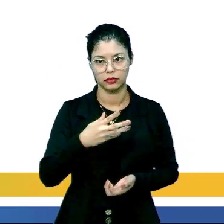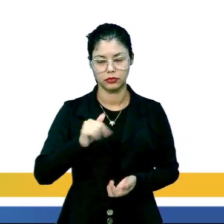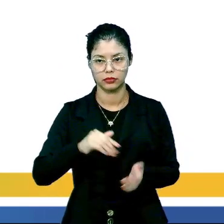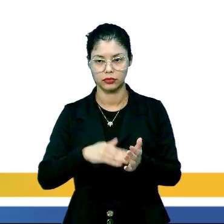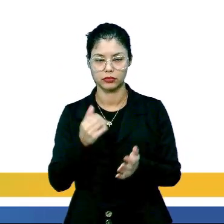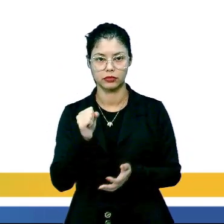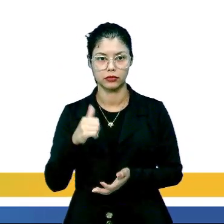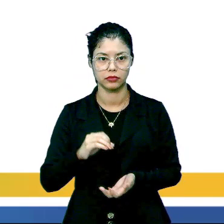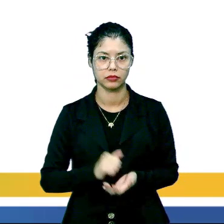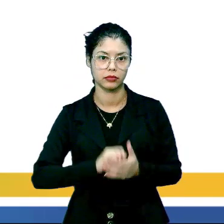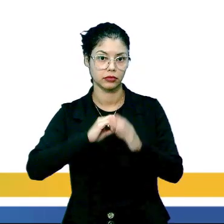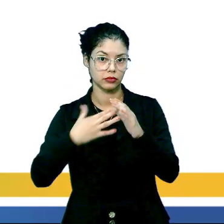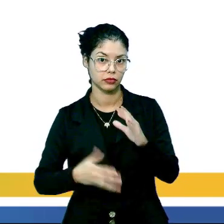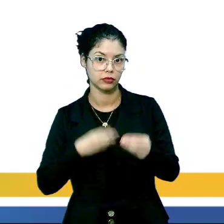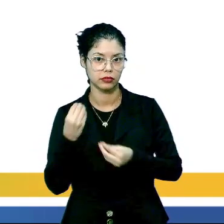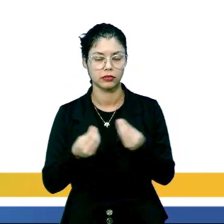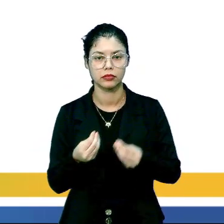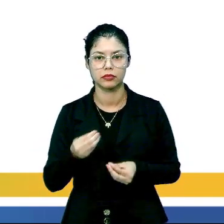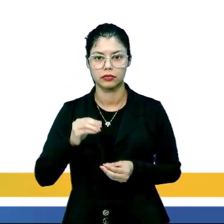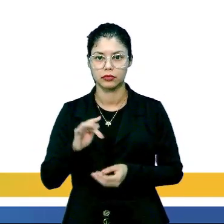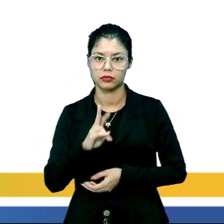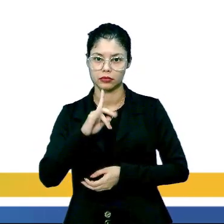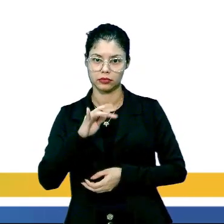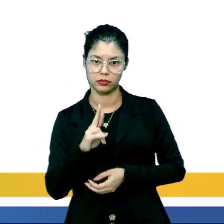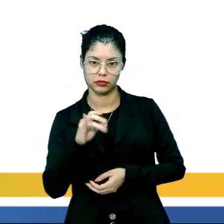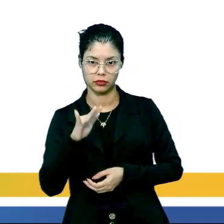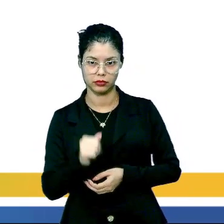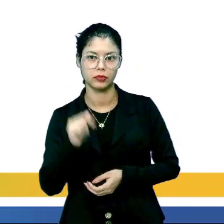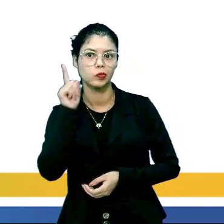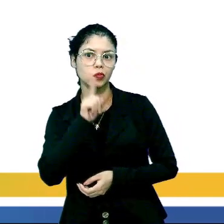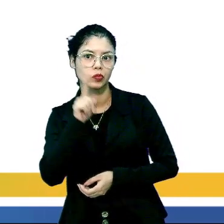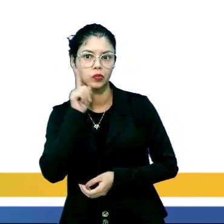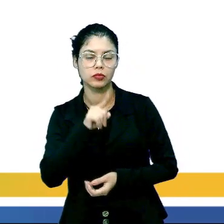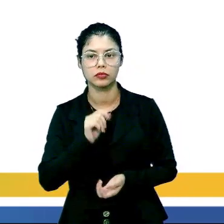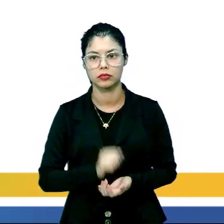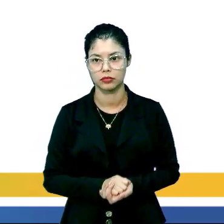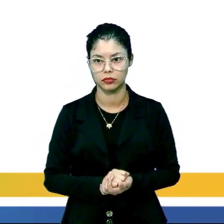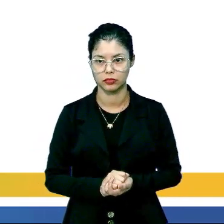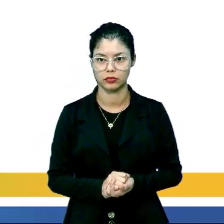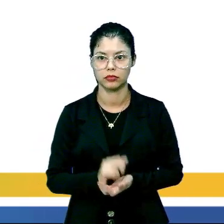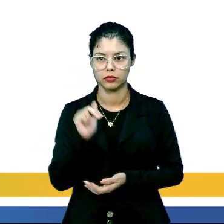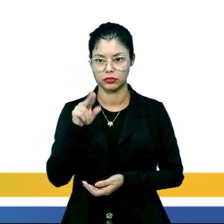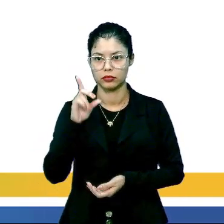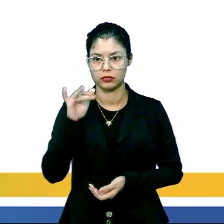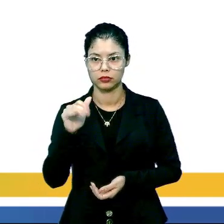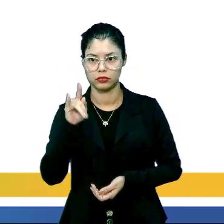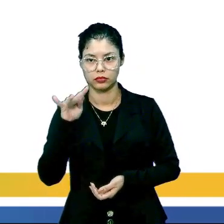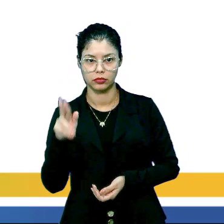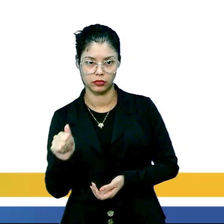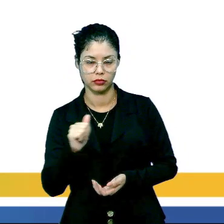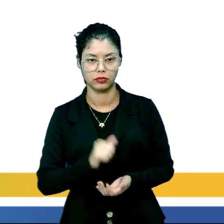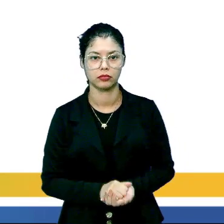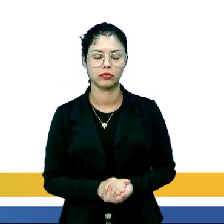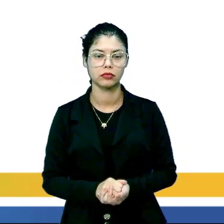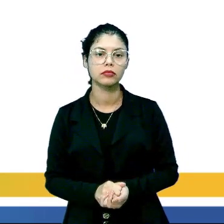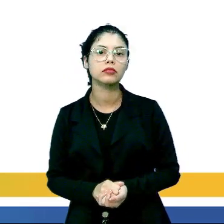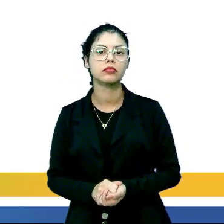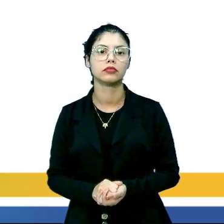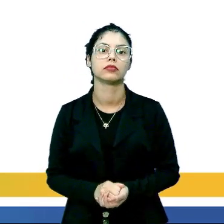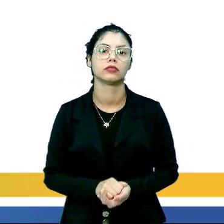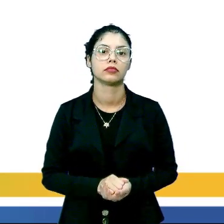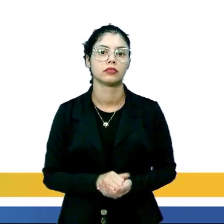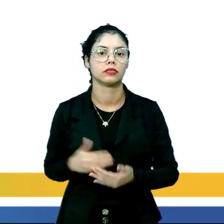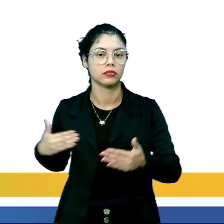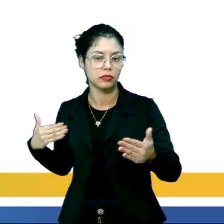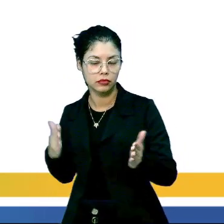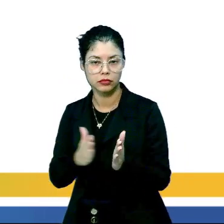e 89, que foi caracterizada como uma corrida armamentista entre os Estados Unidos e a União Soviética. No meio